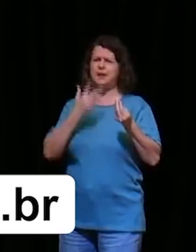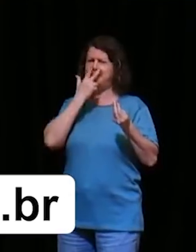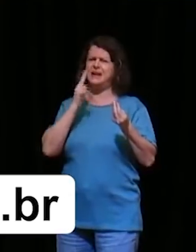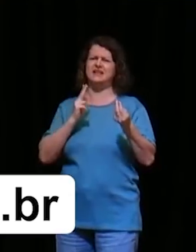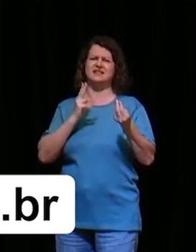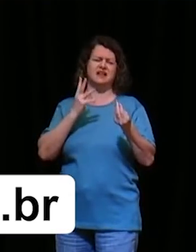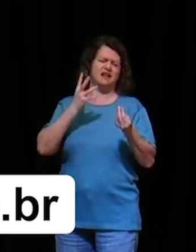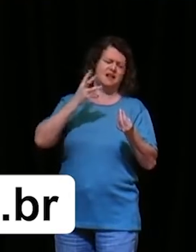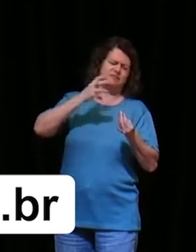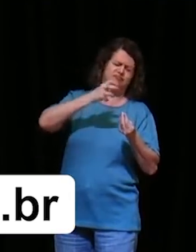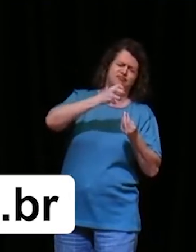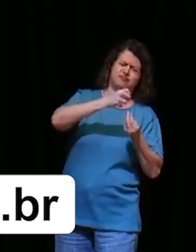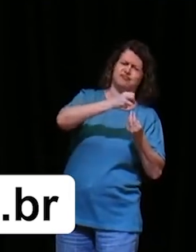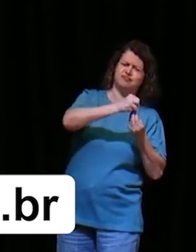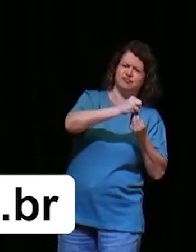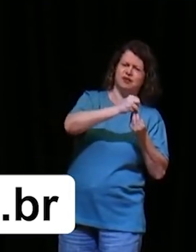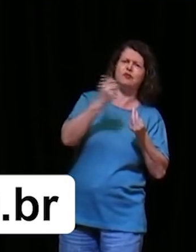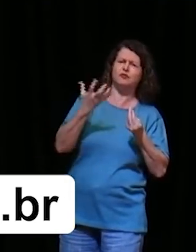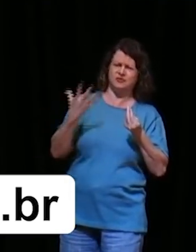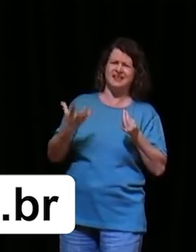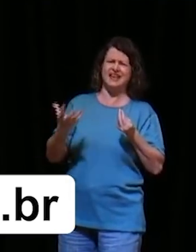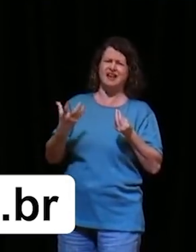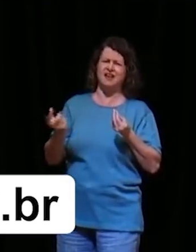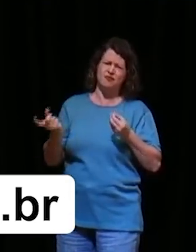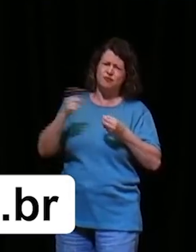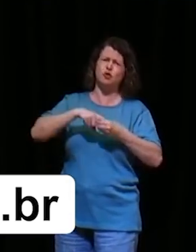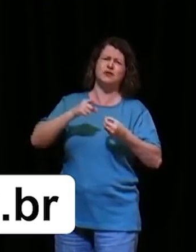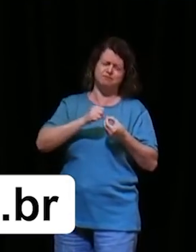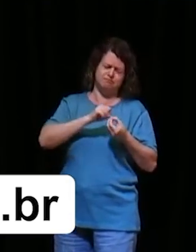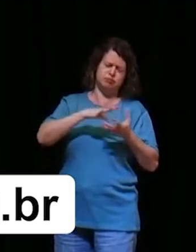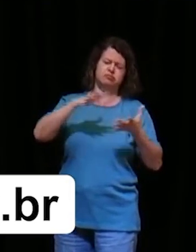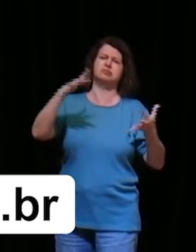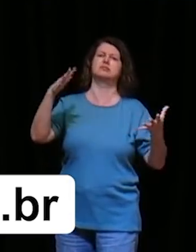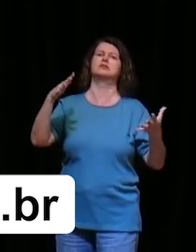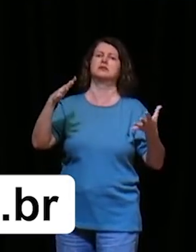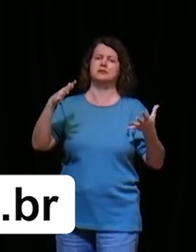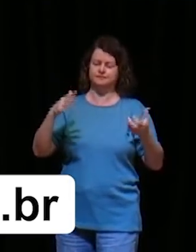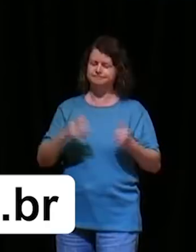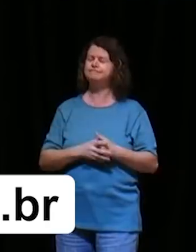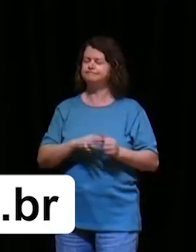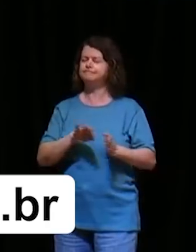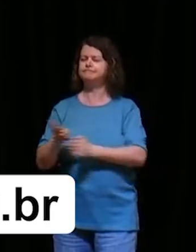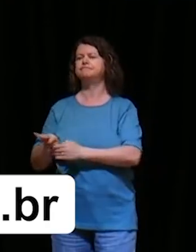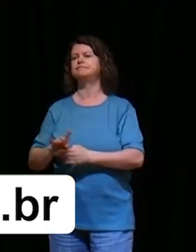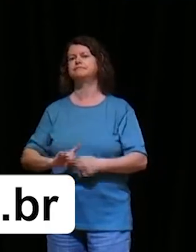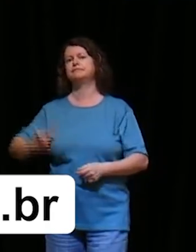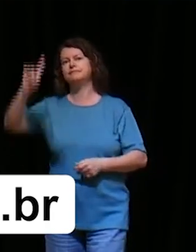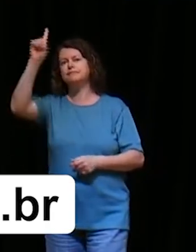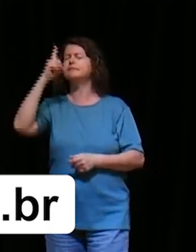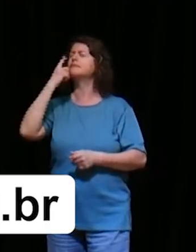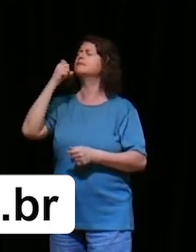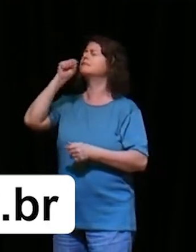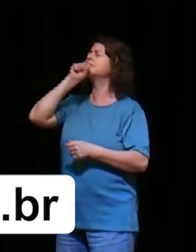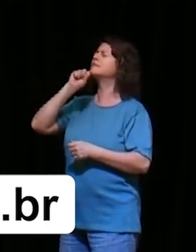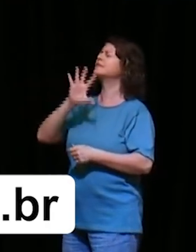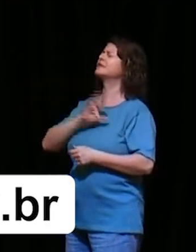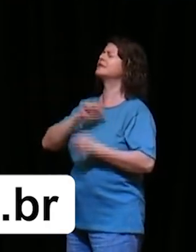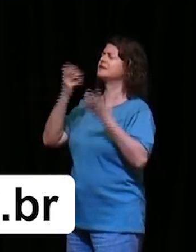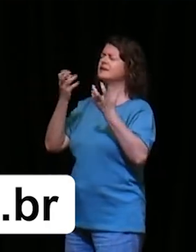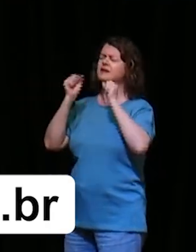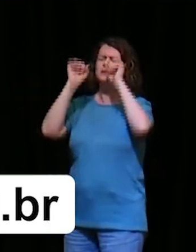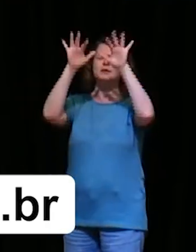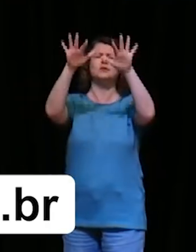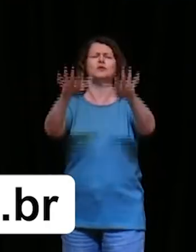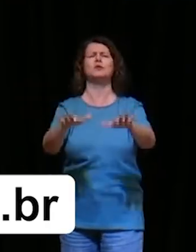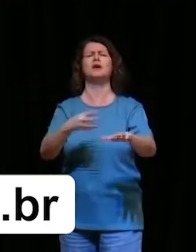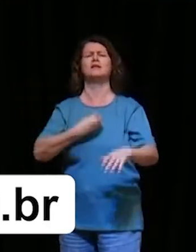como é que funciona isso, amém? deixa eu orar por você, Deus e Pai querido, eu quero abençoar, a vida do teu filho, e motivar,